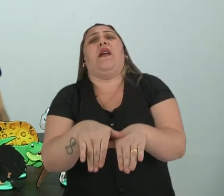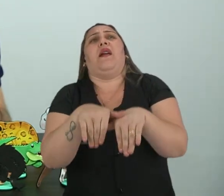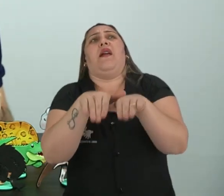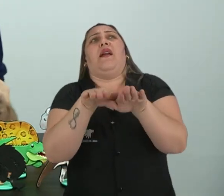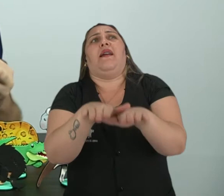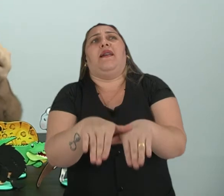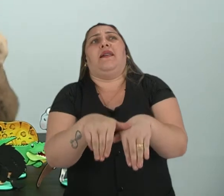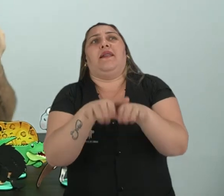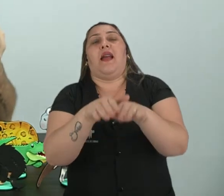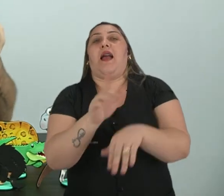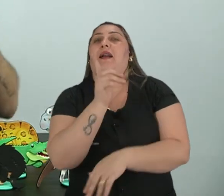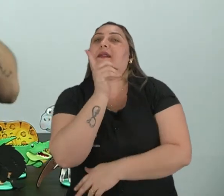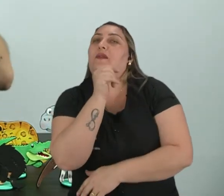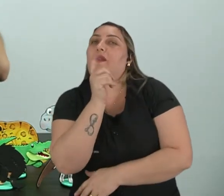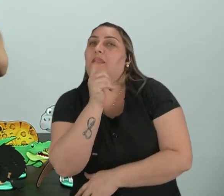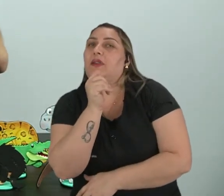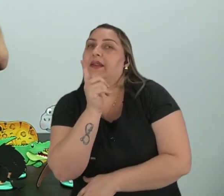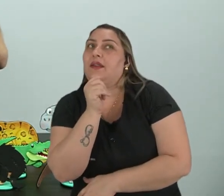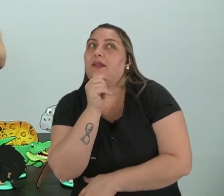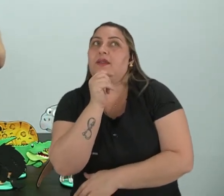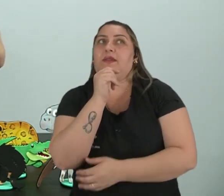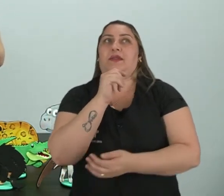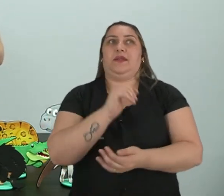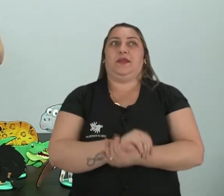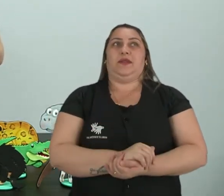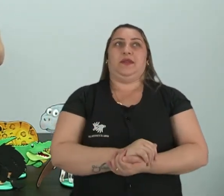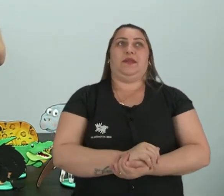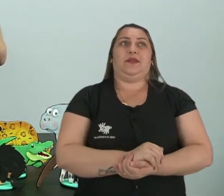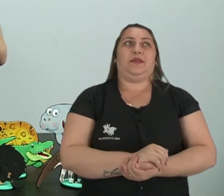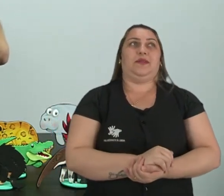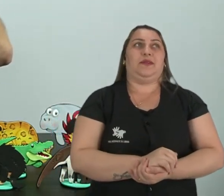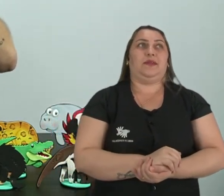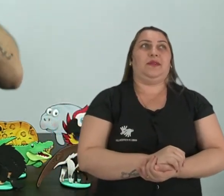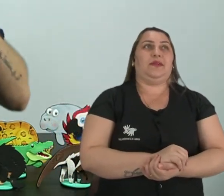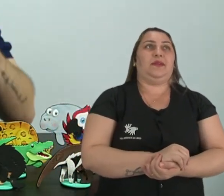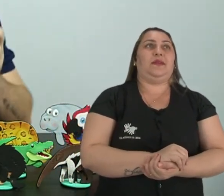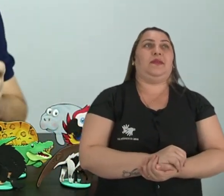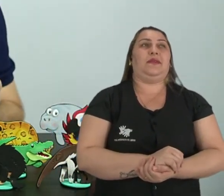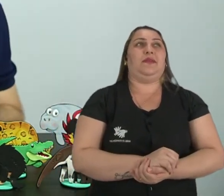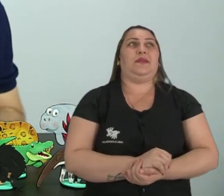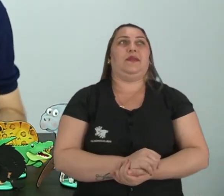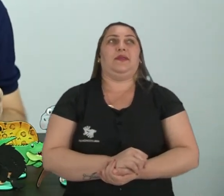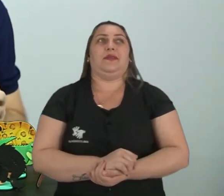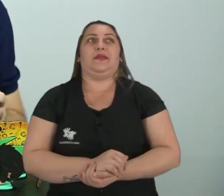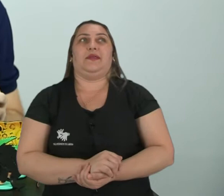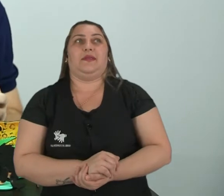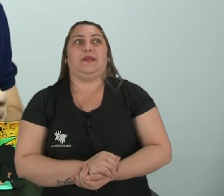Ela é aquática. Ó, a tartaruga é aquática.